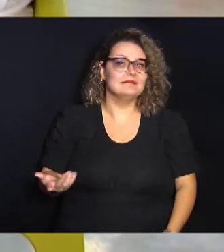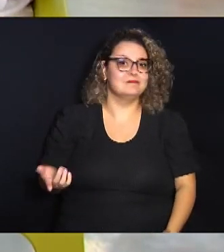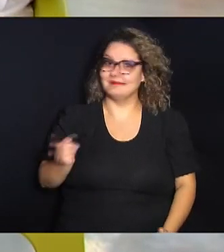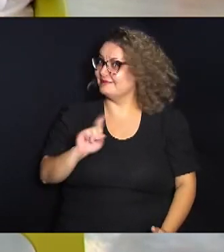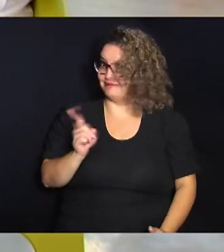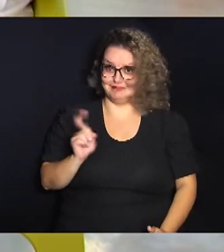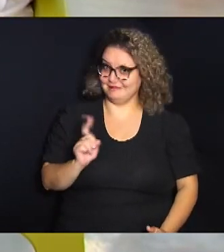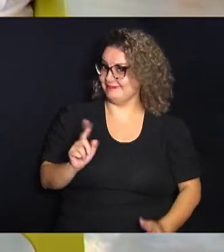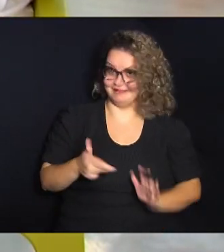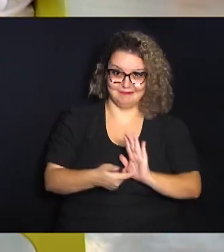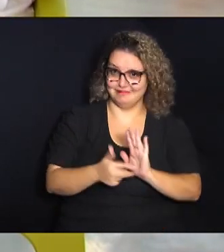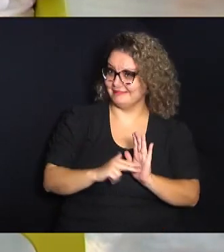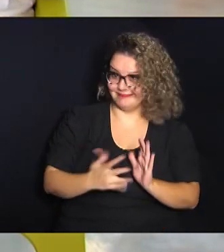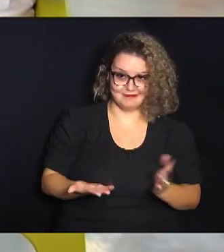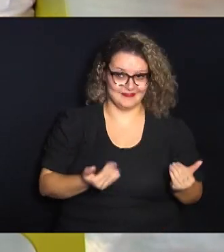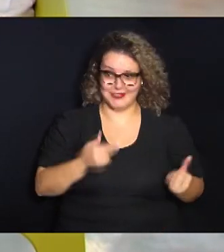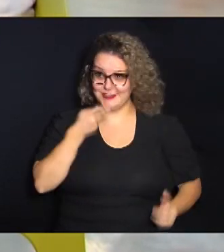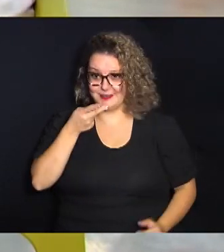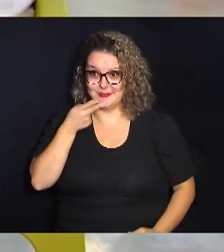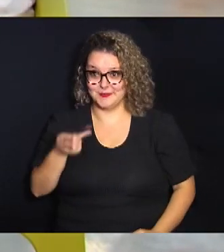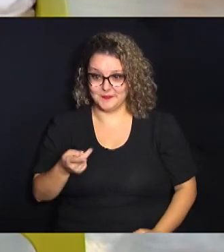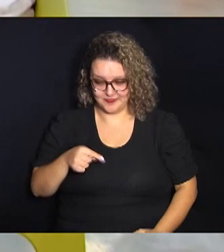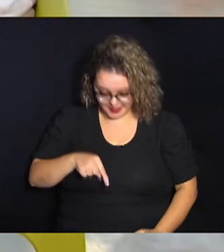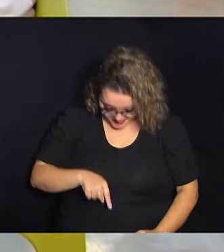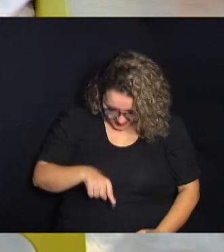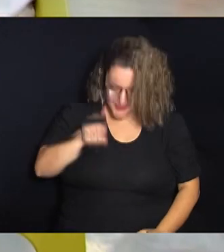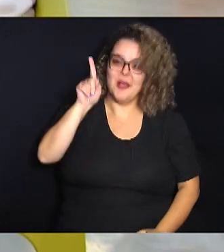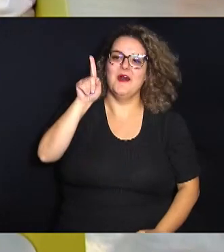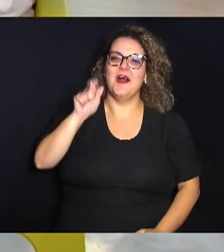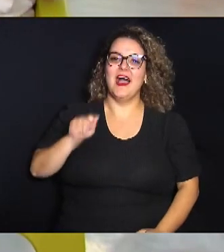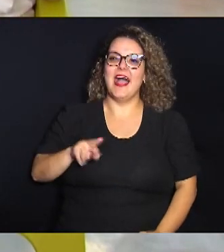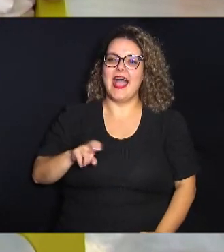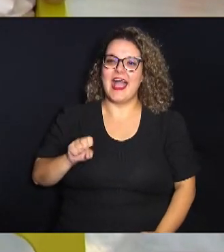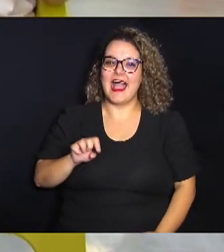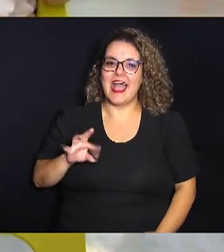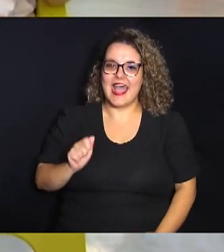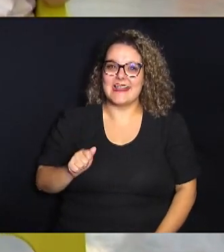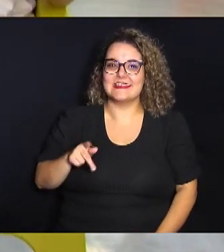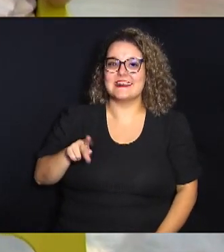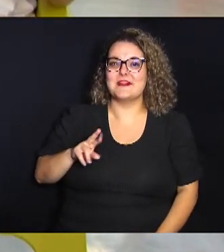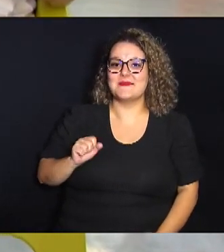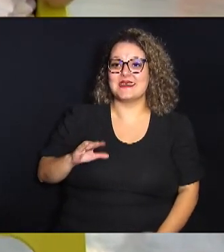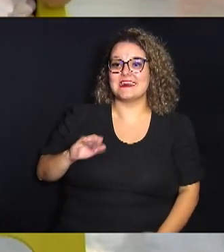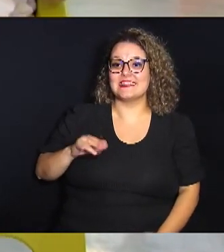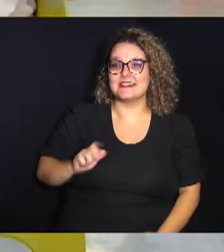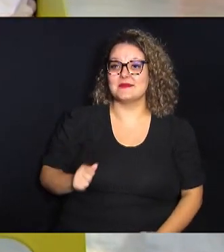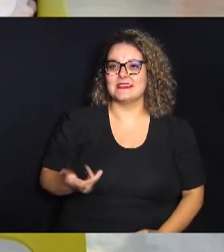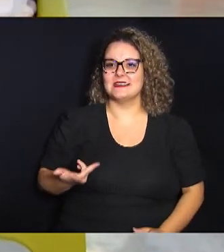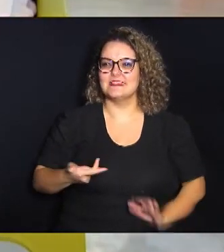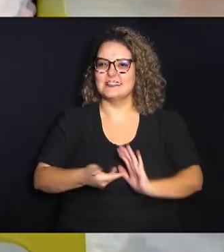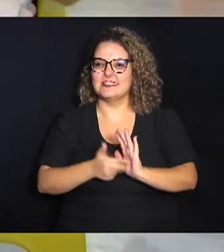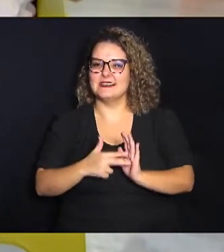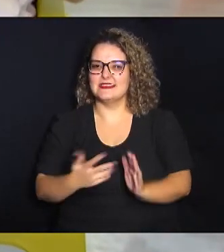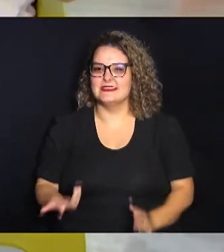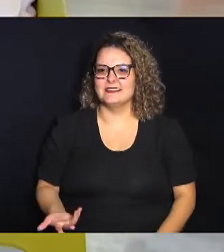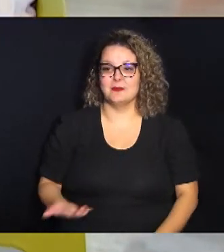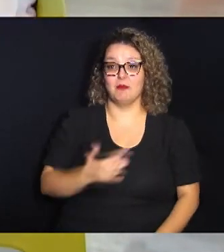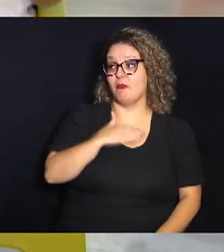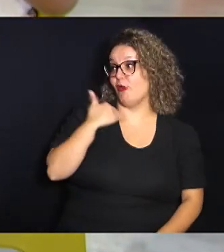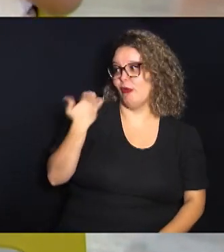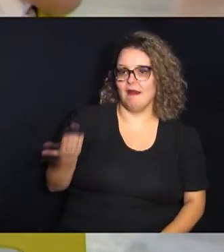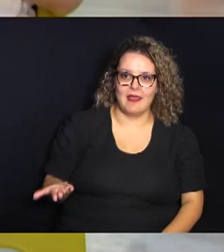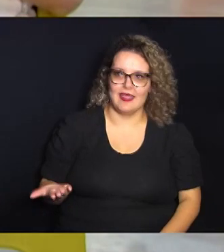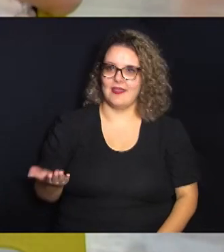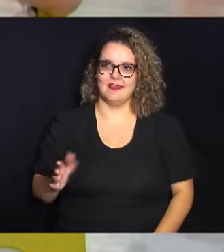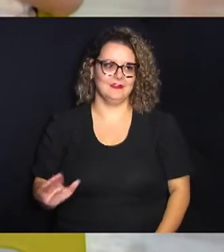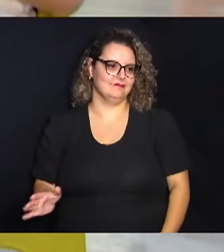isso não é isso que os jovens estão falando o foi de arrasta para cima que eles estão falando é esse sentido de putz morreu putz